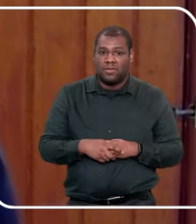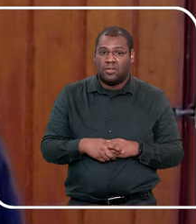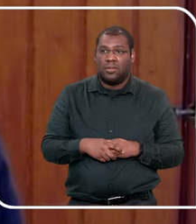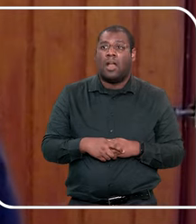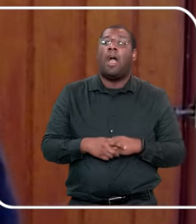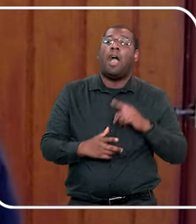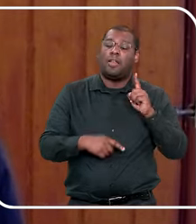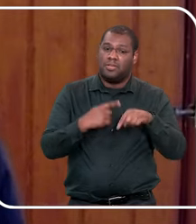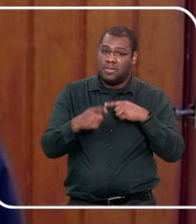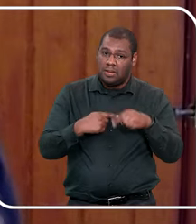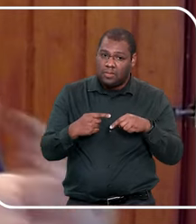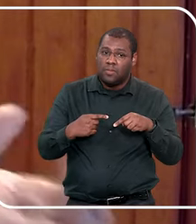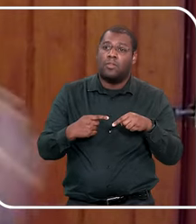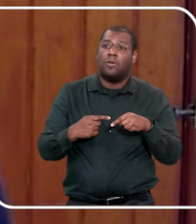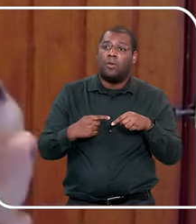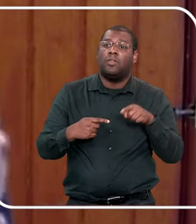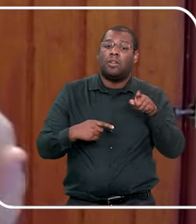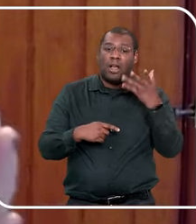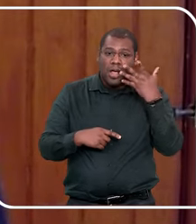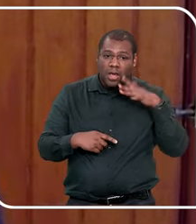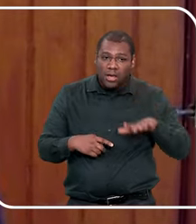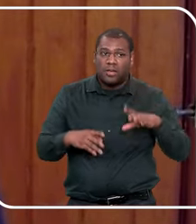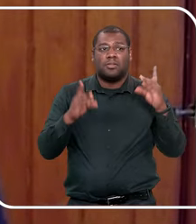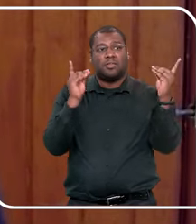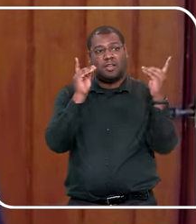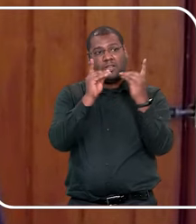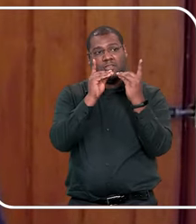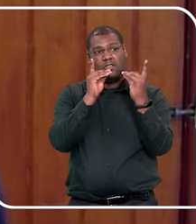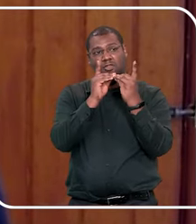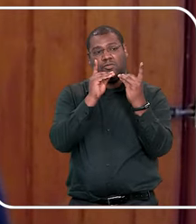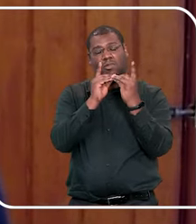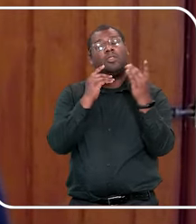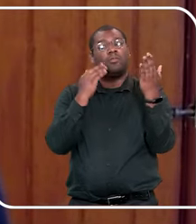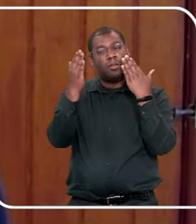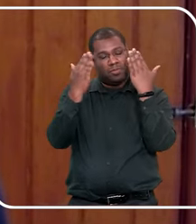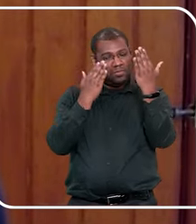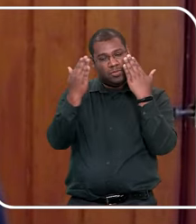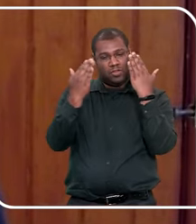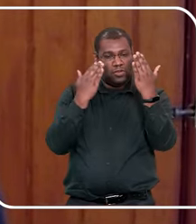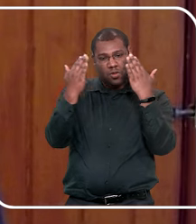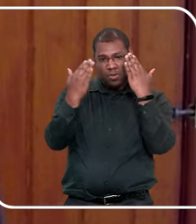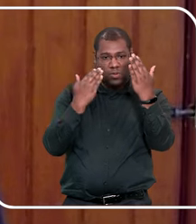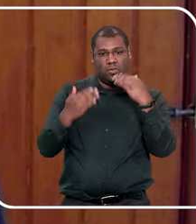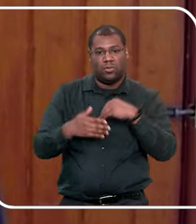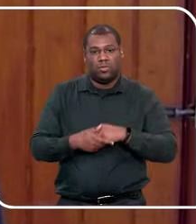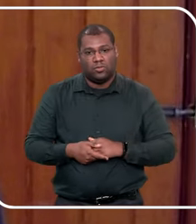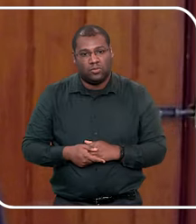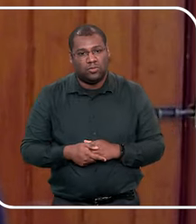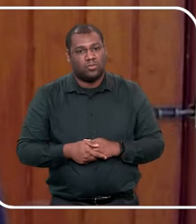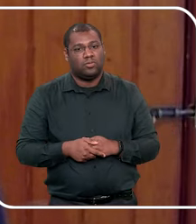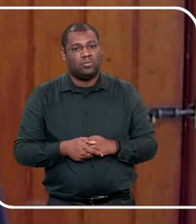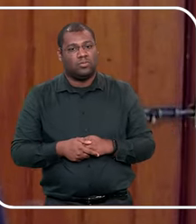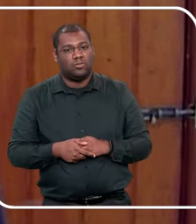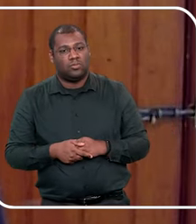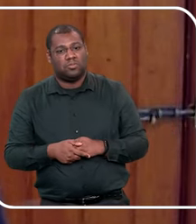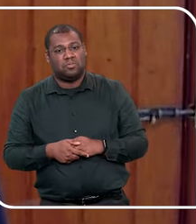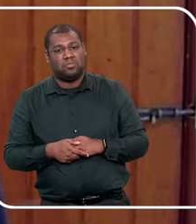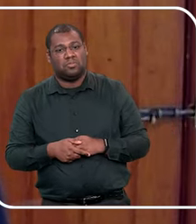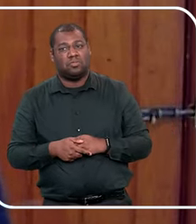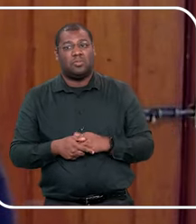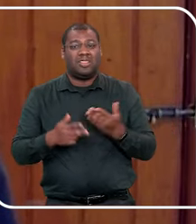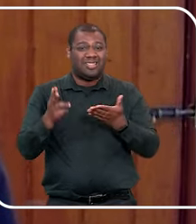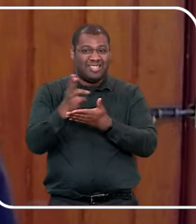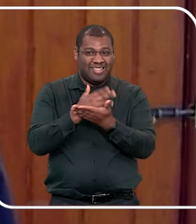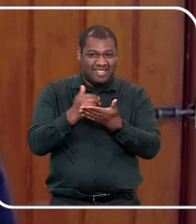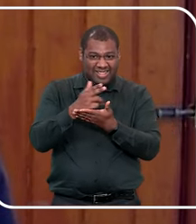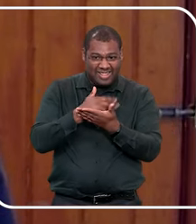comece a levar aquela criança no psicólogo, e quando risca, assim, é, alguma coisa errada tá acontecendo ali naquela região, então, ninguém